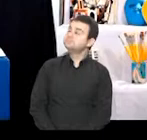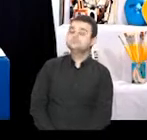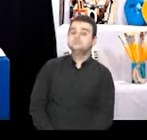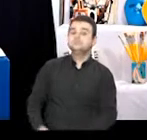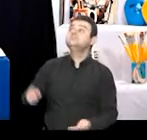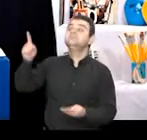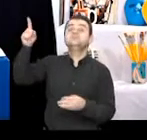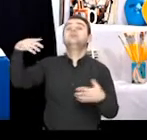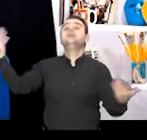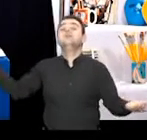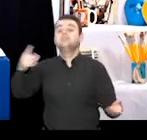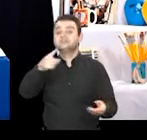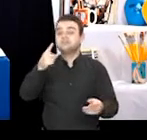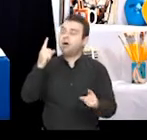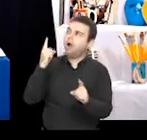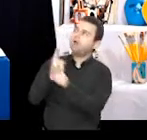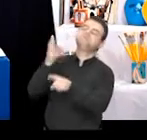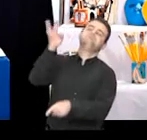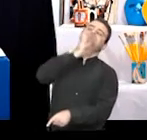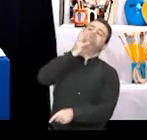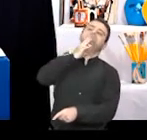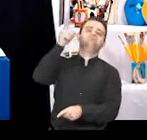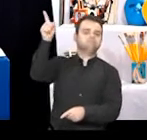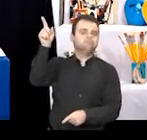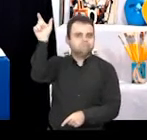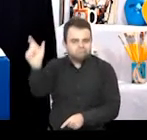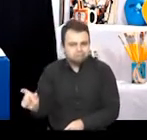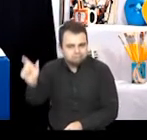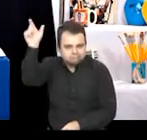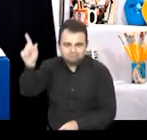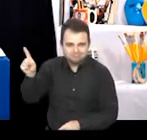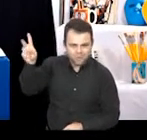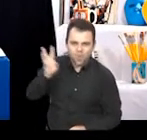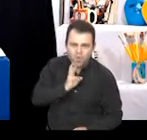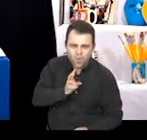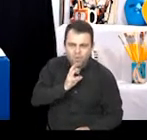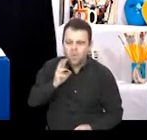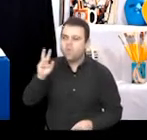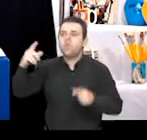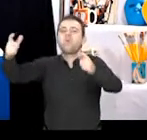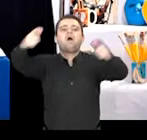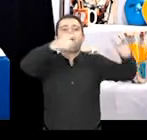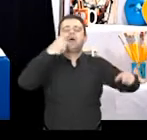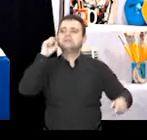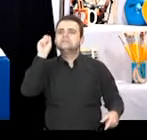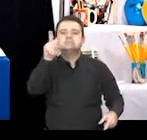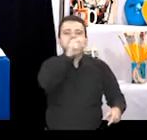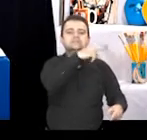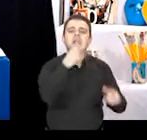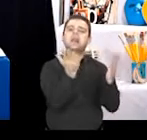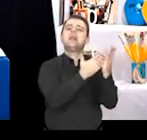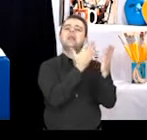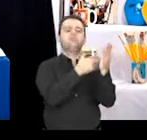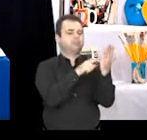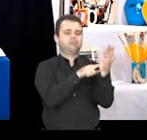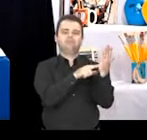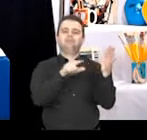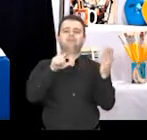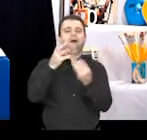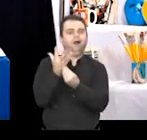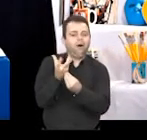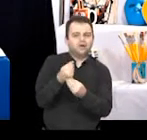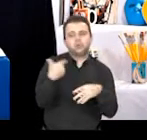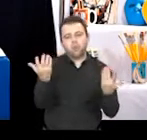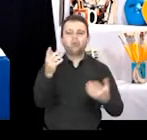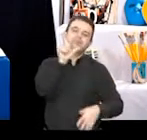E aí, também reconhecem este personagem? Já viu em algum lugar? No livro de arte, no livro